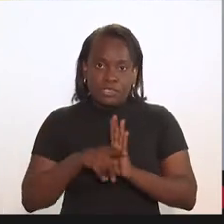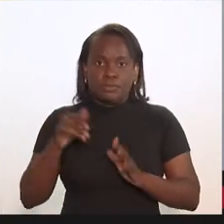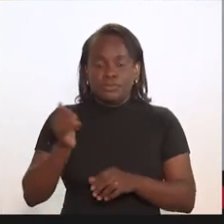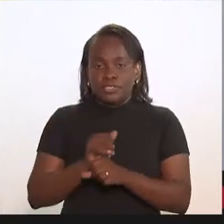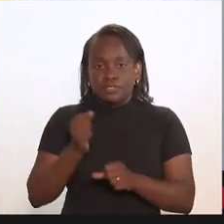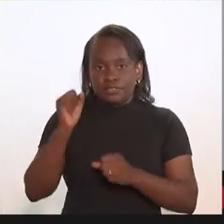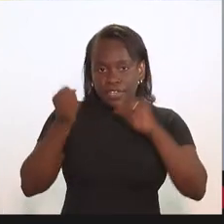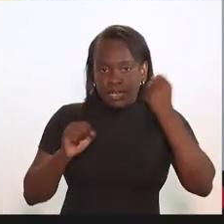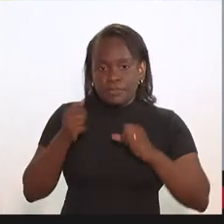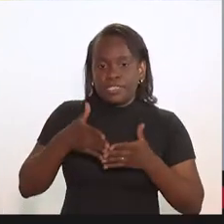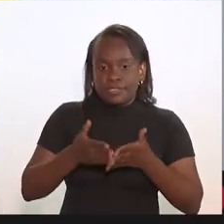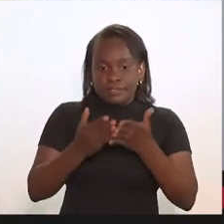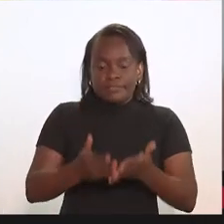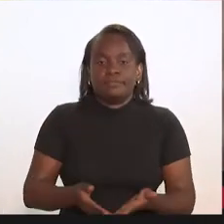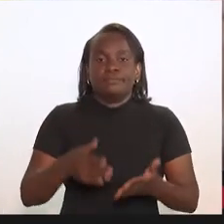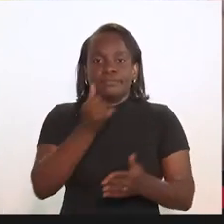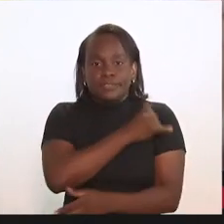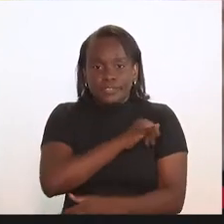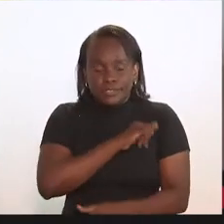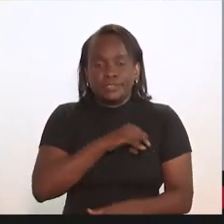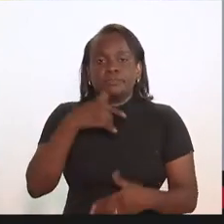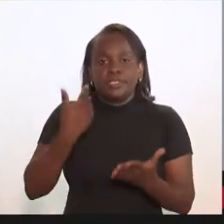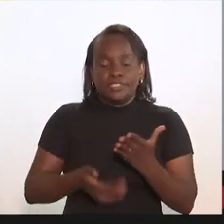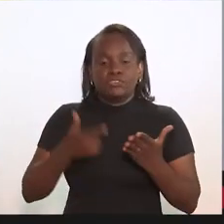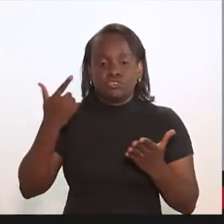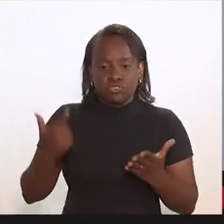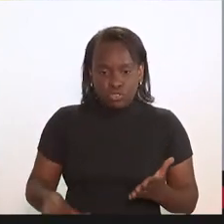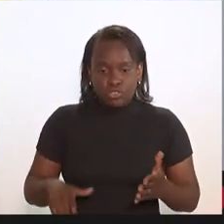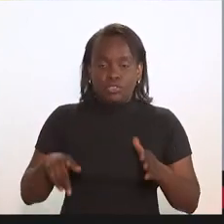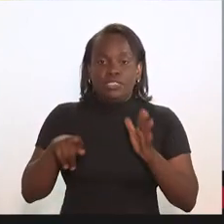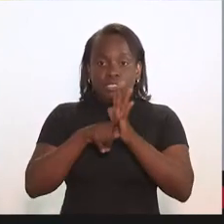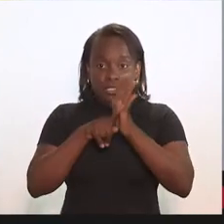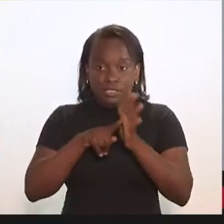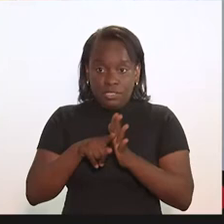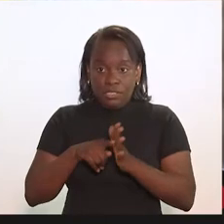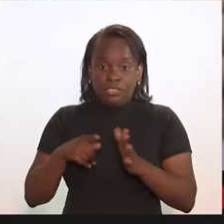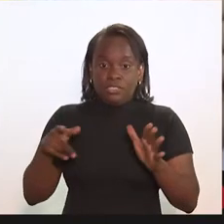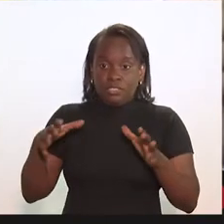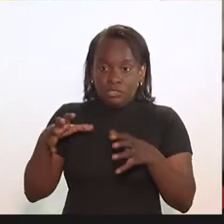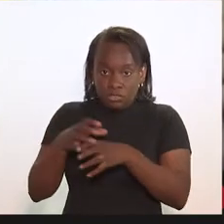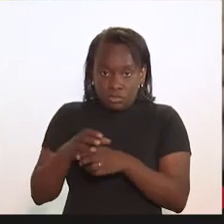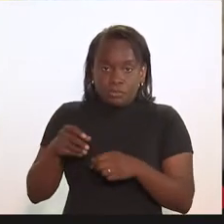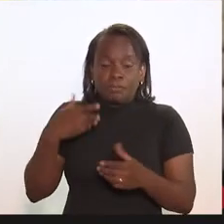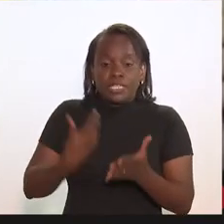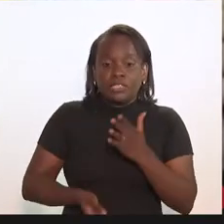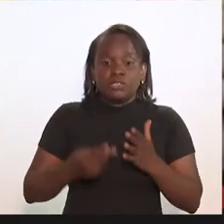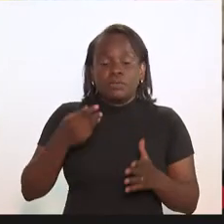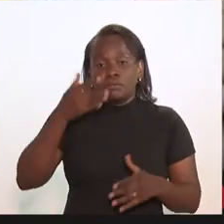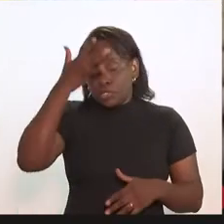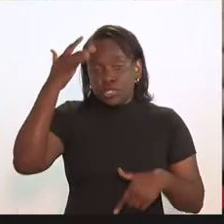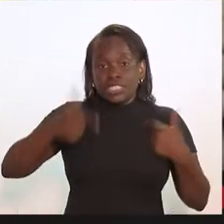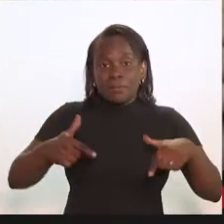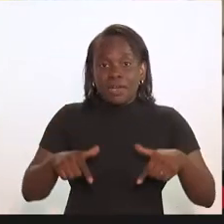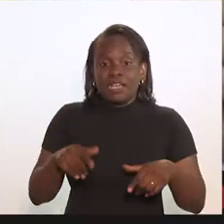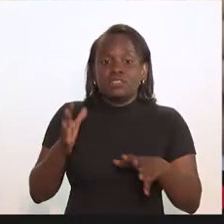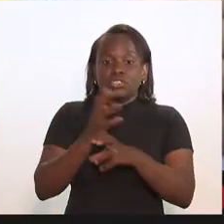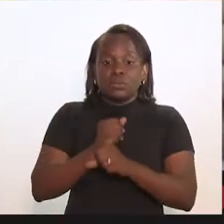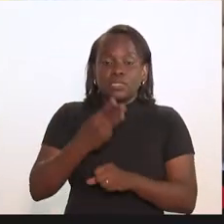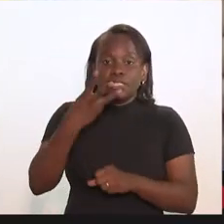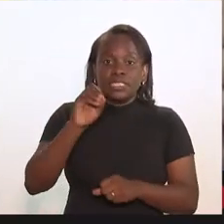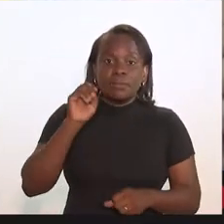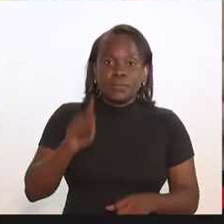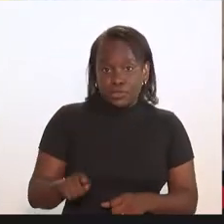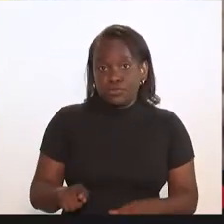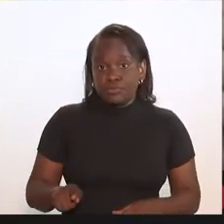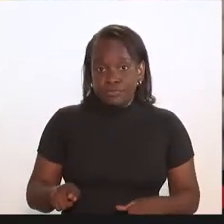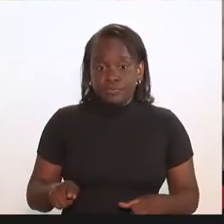porque é uma morte novamente. Nós perdemos, segundo dados da nossa assessoria fiscal, nós perdemos algo em torno de 30 mil empregos na